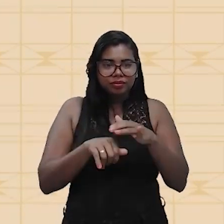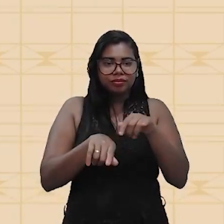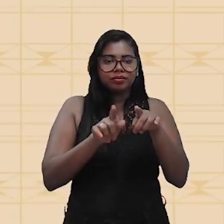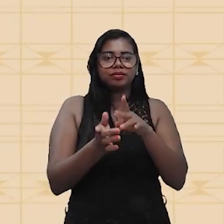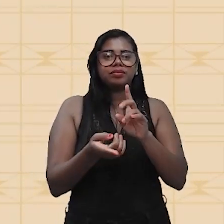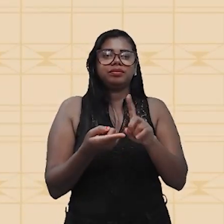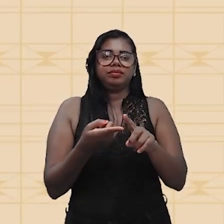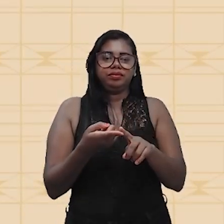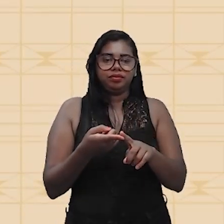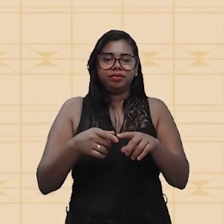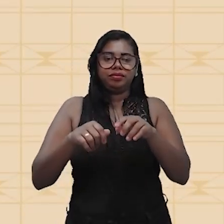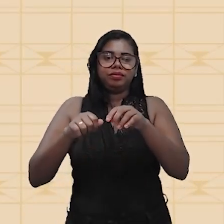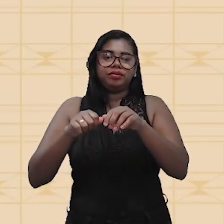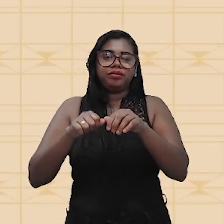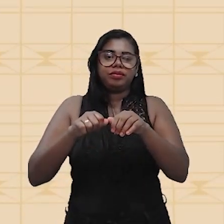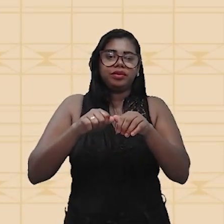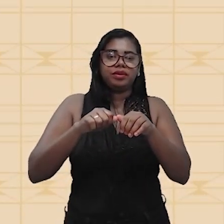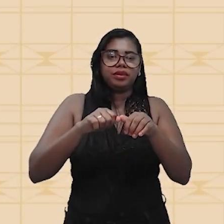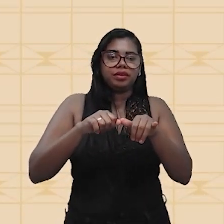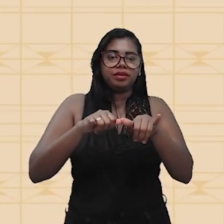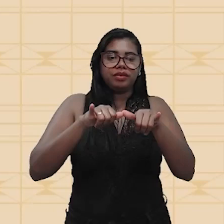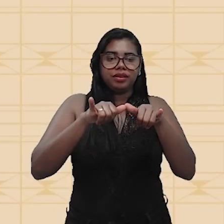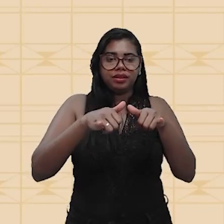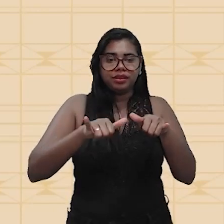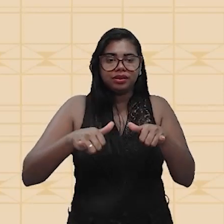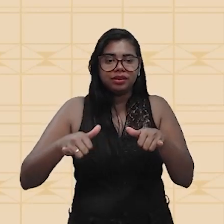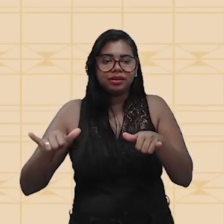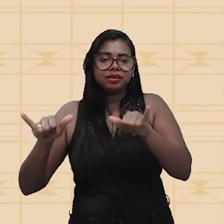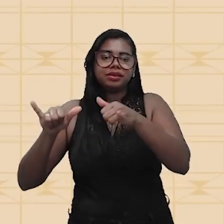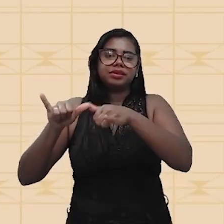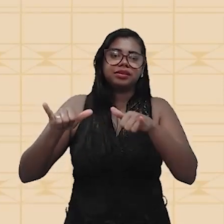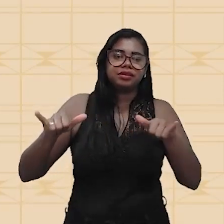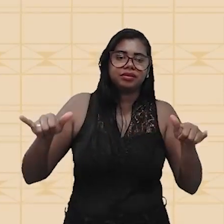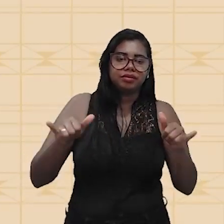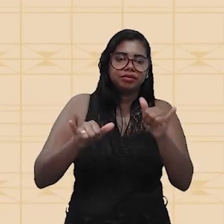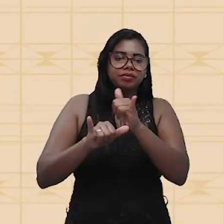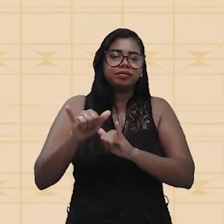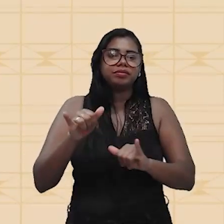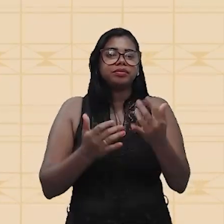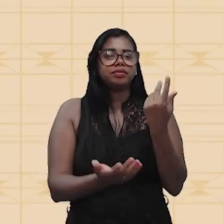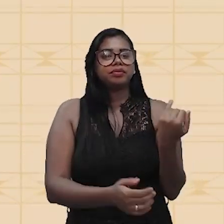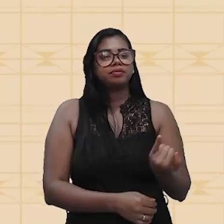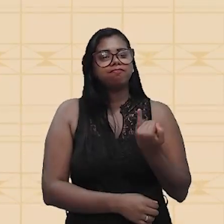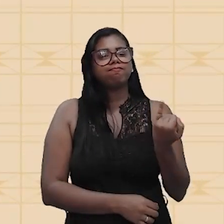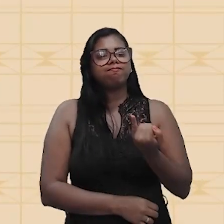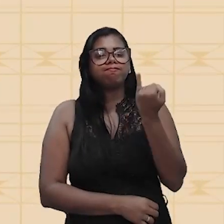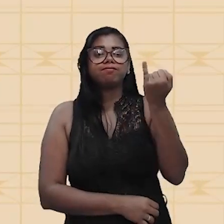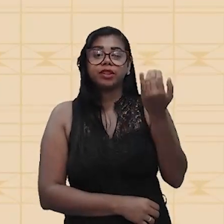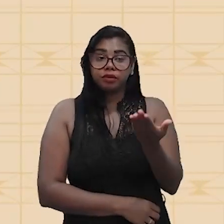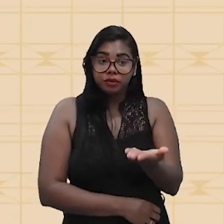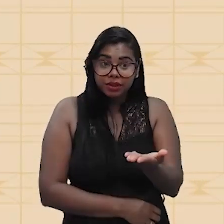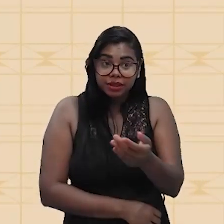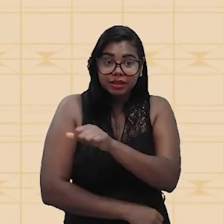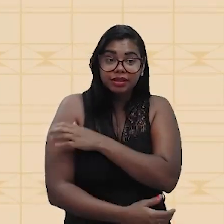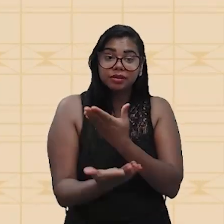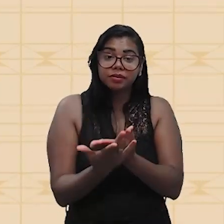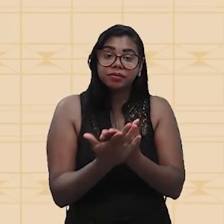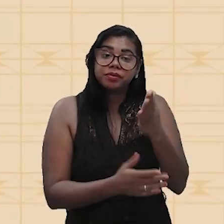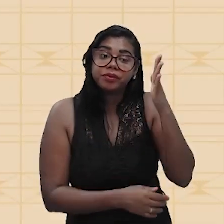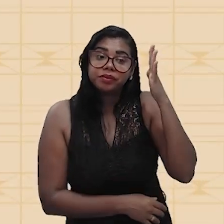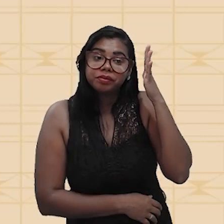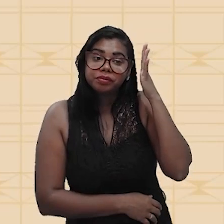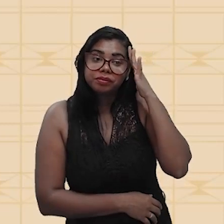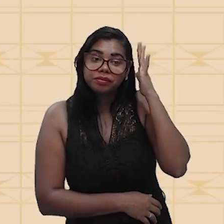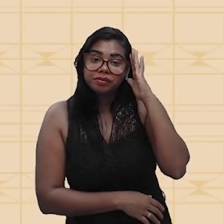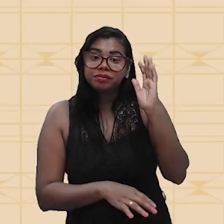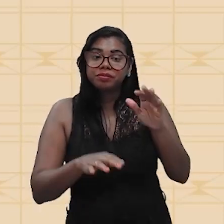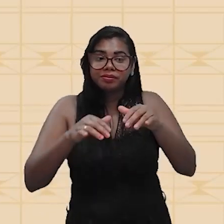esquerda para a direita. Então, essa relação, é importante você entender que a corrente elétrica, ela